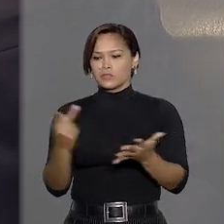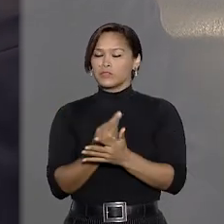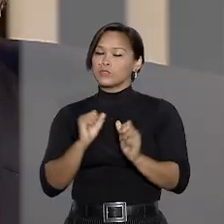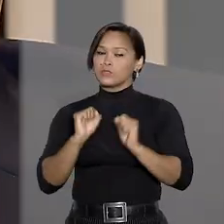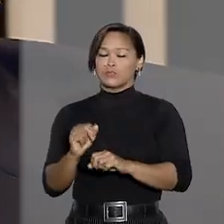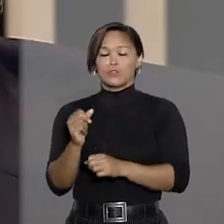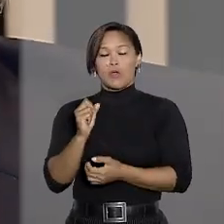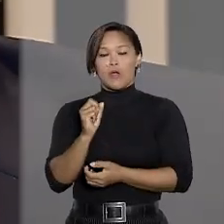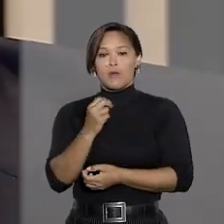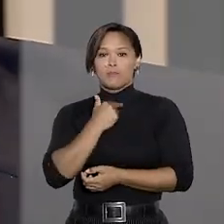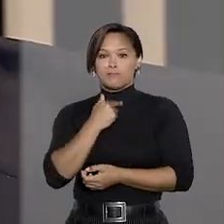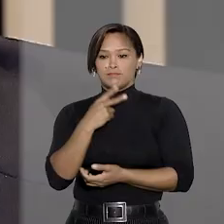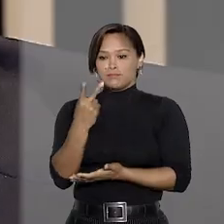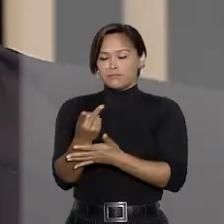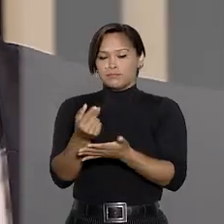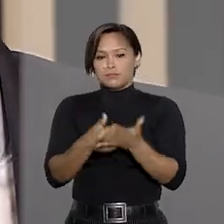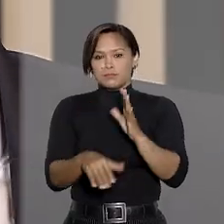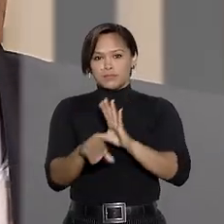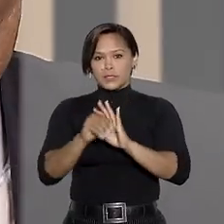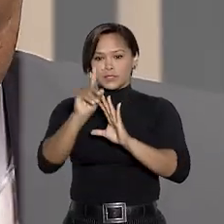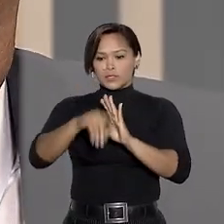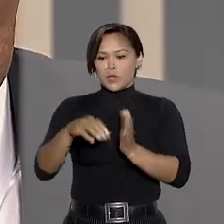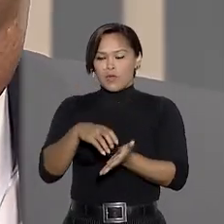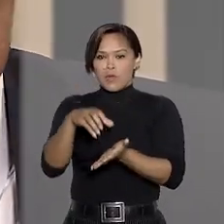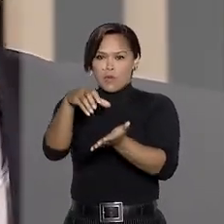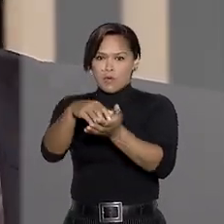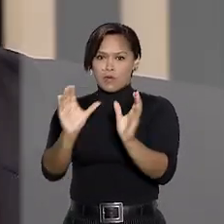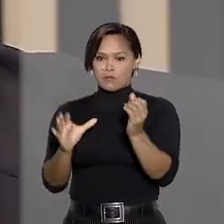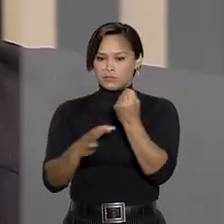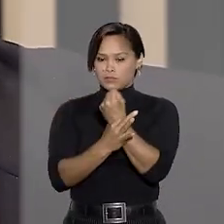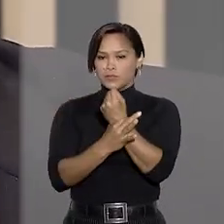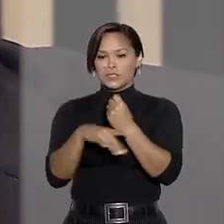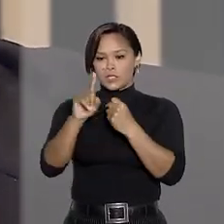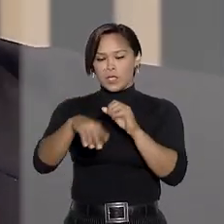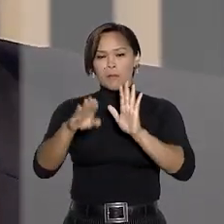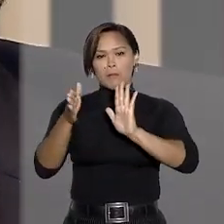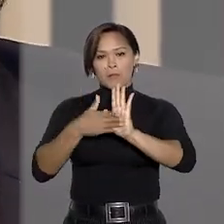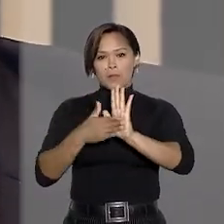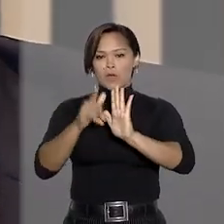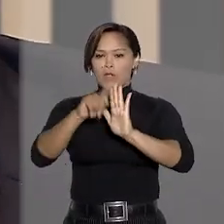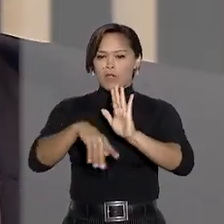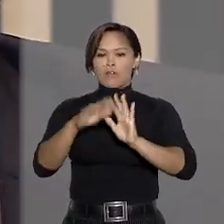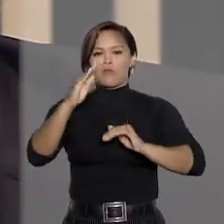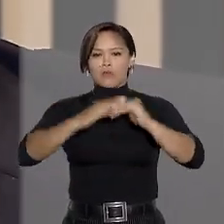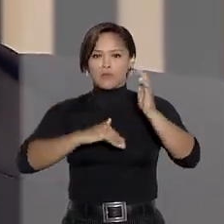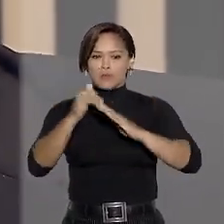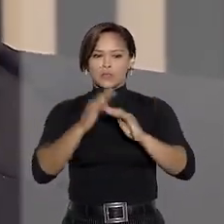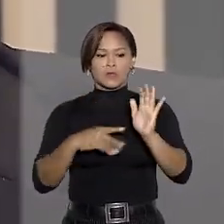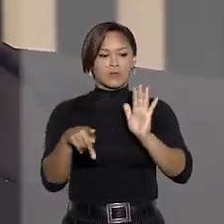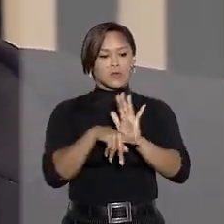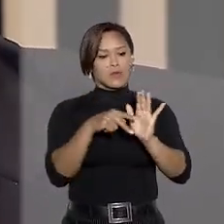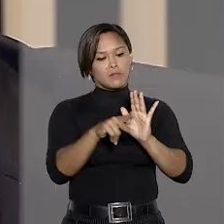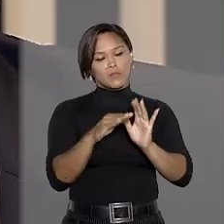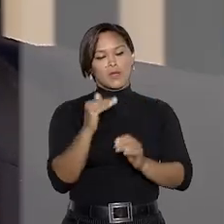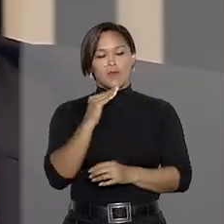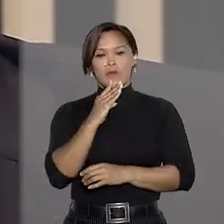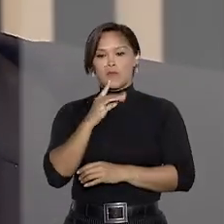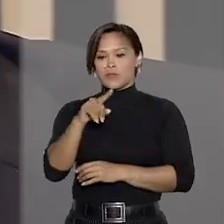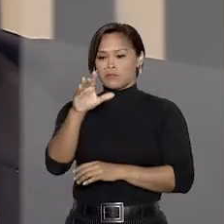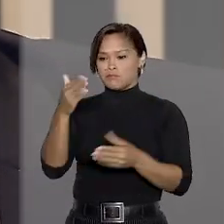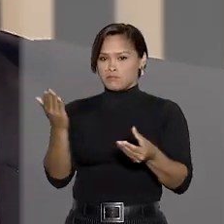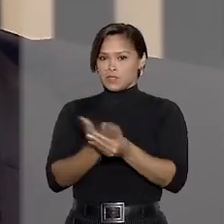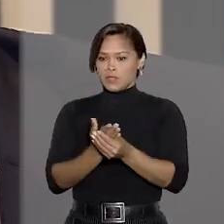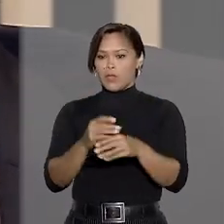só pode ser admitida quando o órgão judicial em que o mandado de segurança tiver sido proposto for competente para o conhecimento da ação.